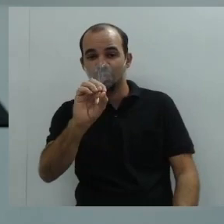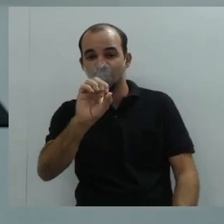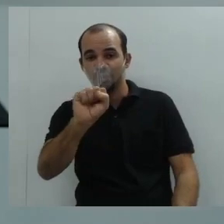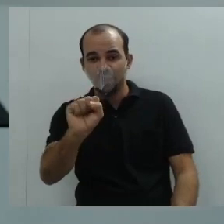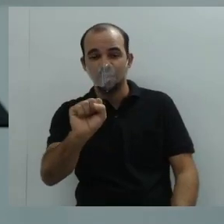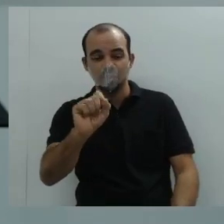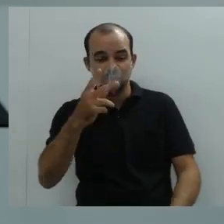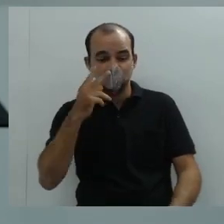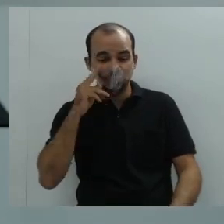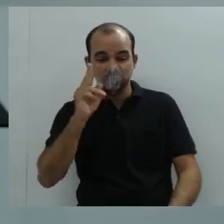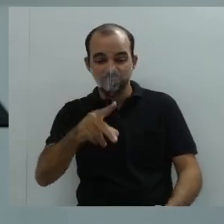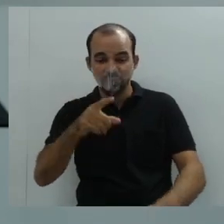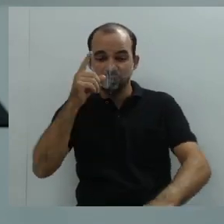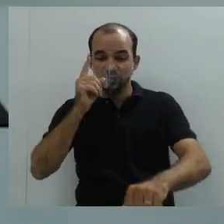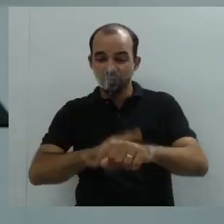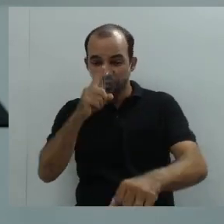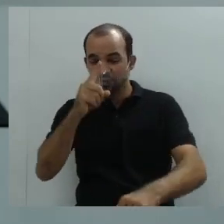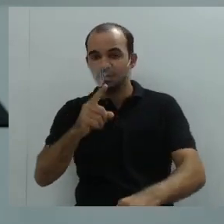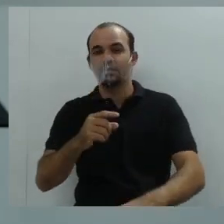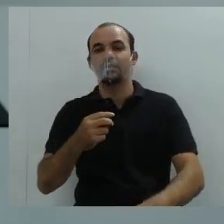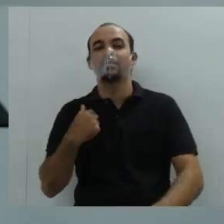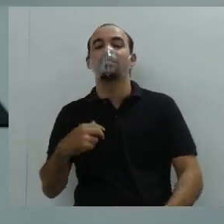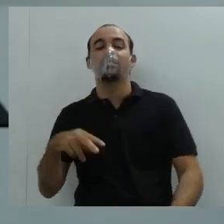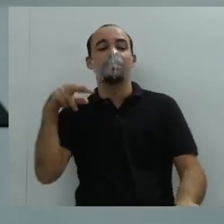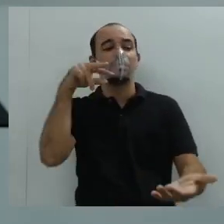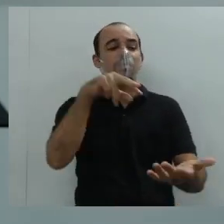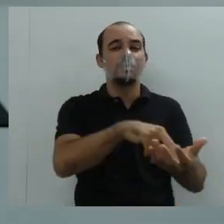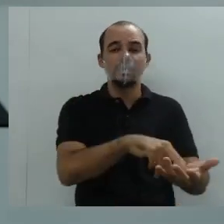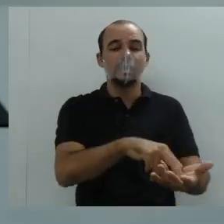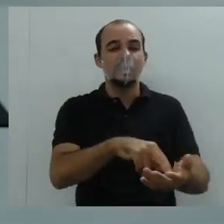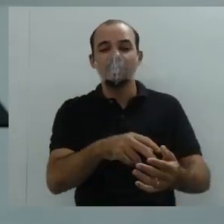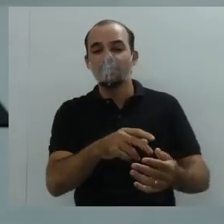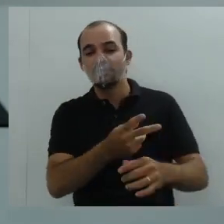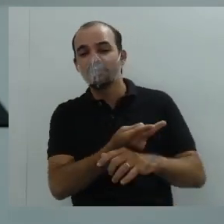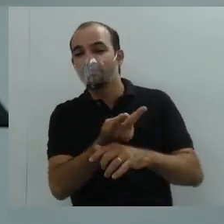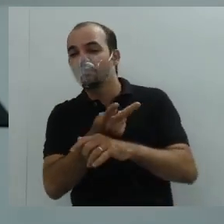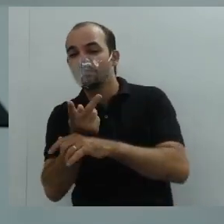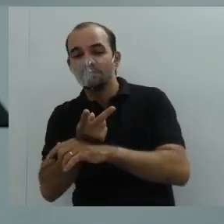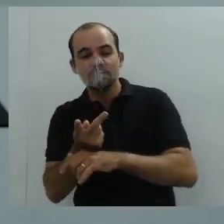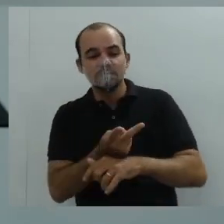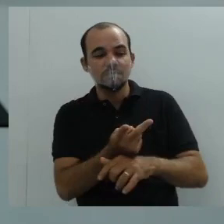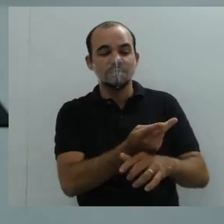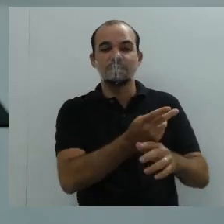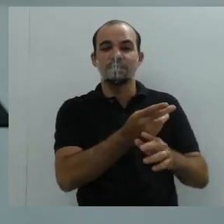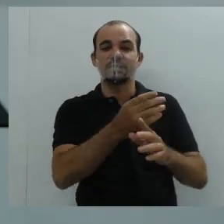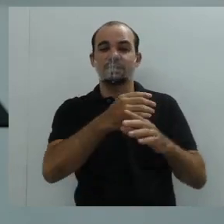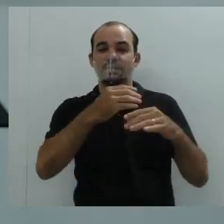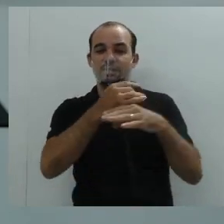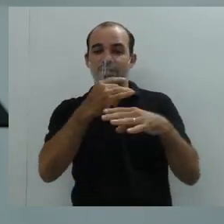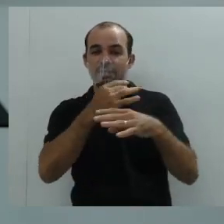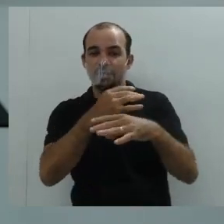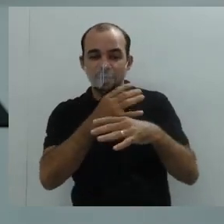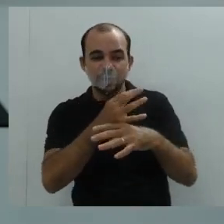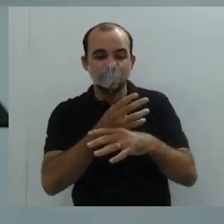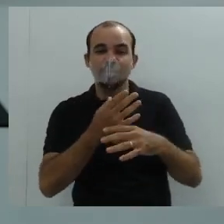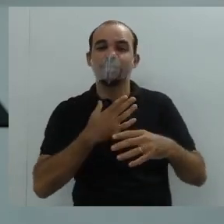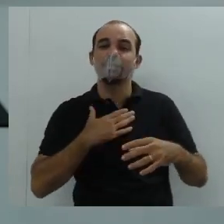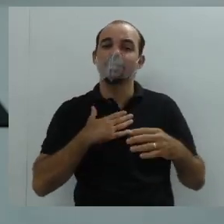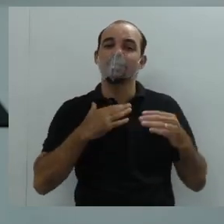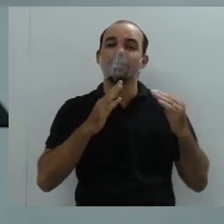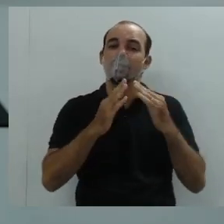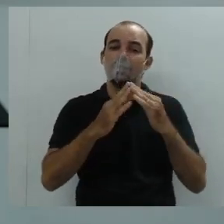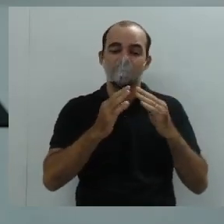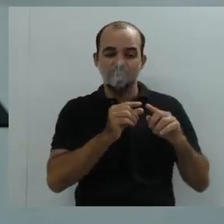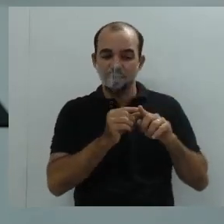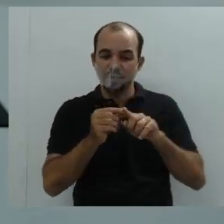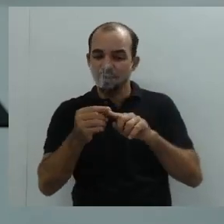justifique, primeiro eu tenho que fazer uma pesquisa de campo e saber exatamente o que eu estou solicitando e justificar